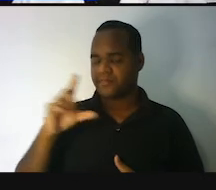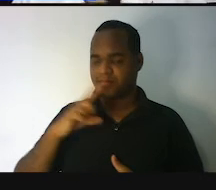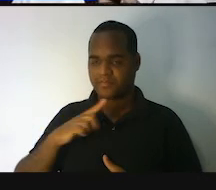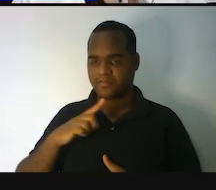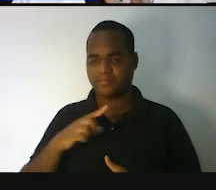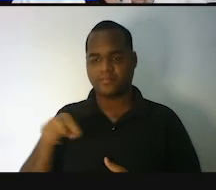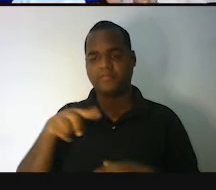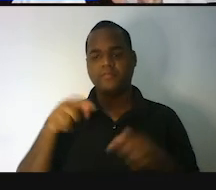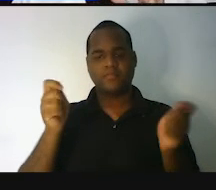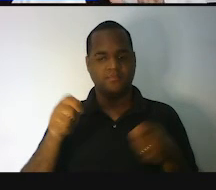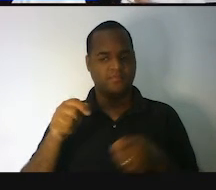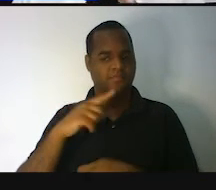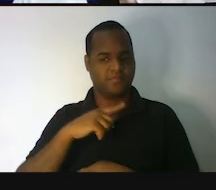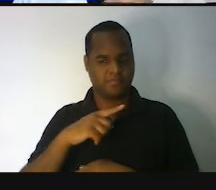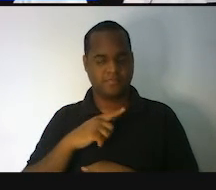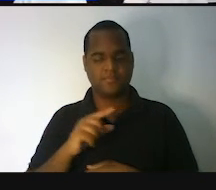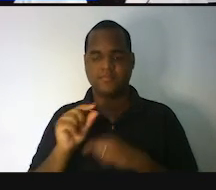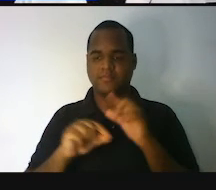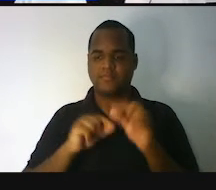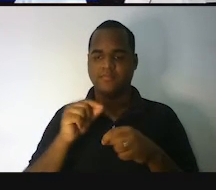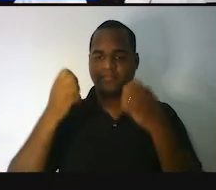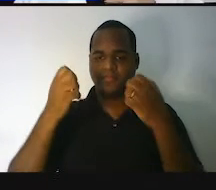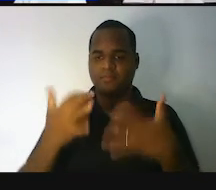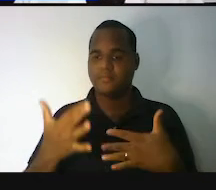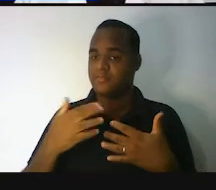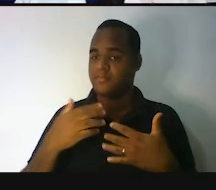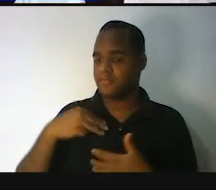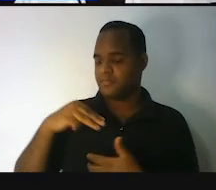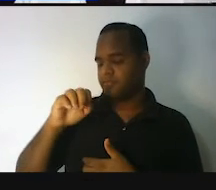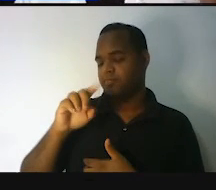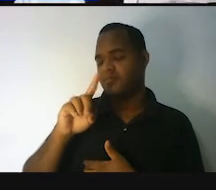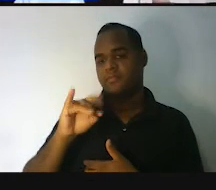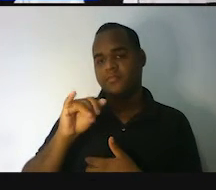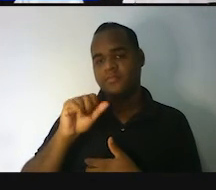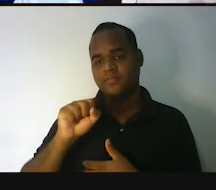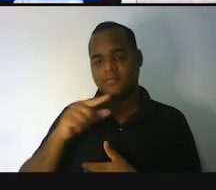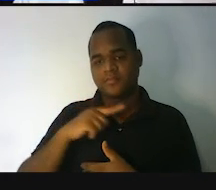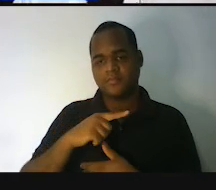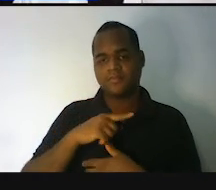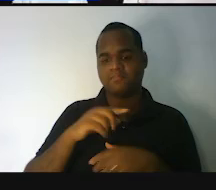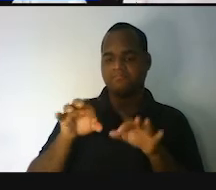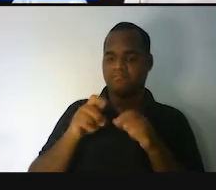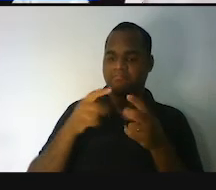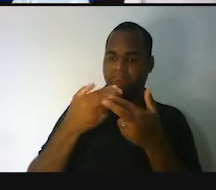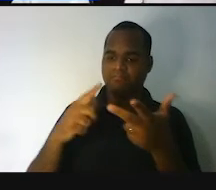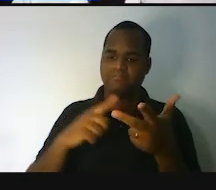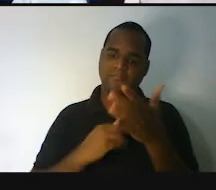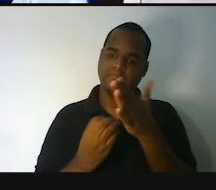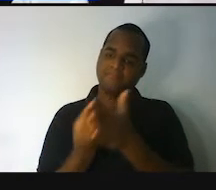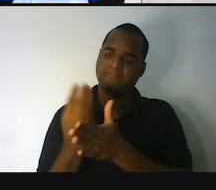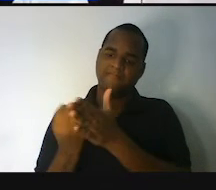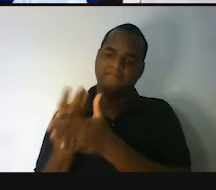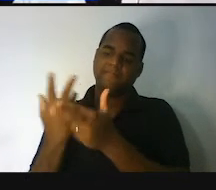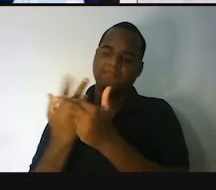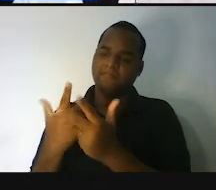tem uma medida que é a referência e dessa referência surgem outras